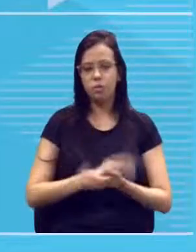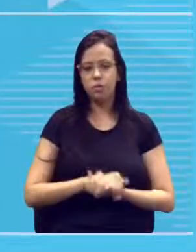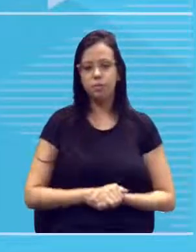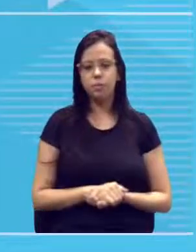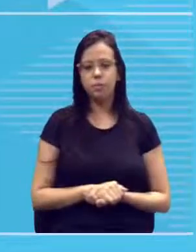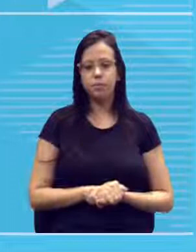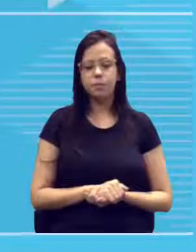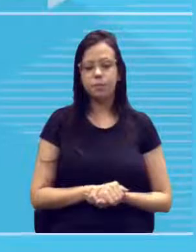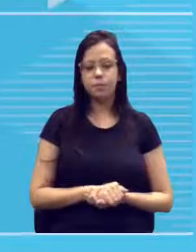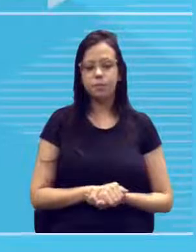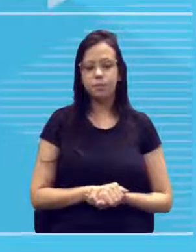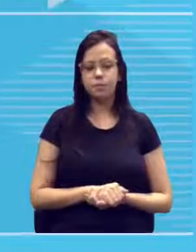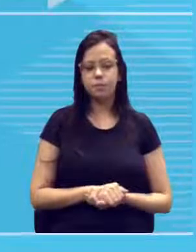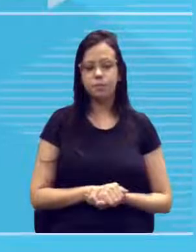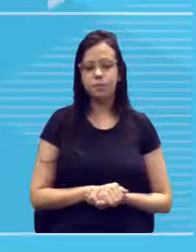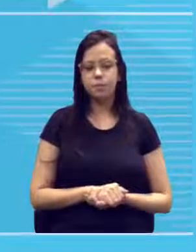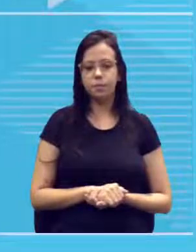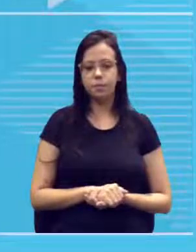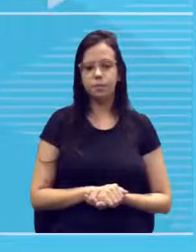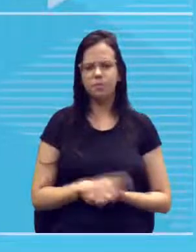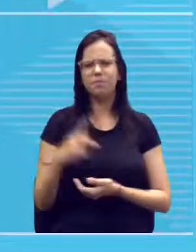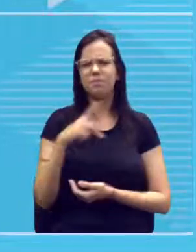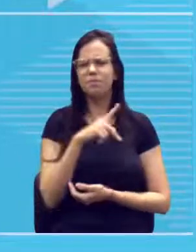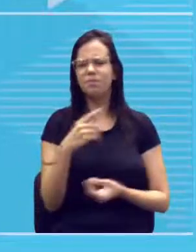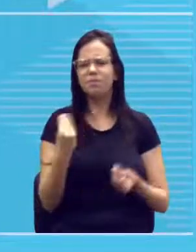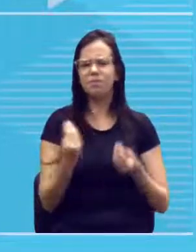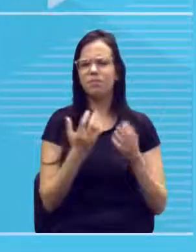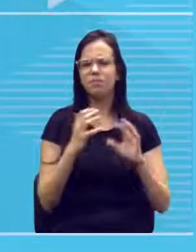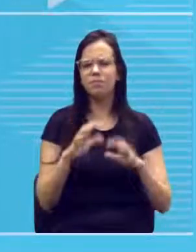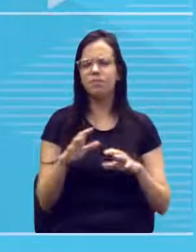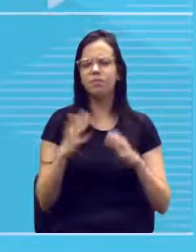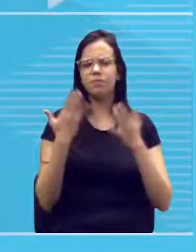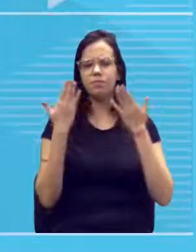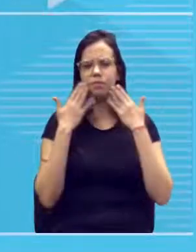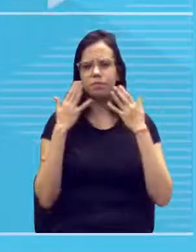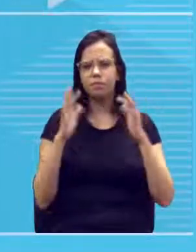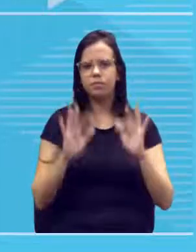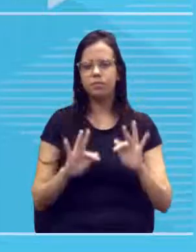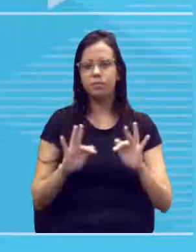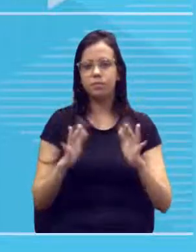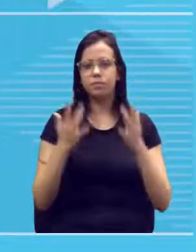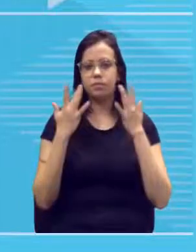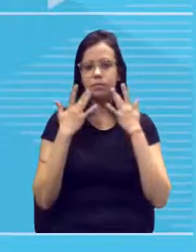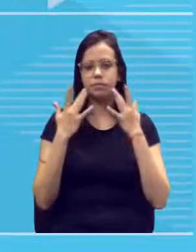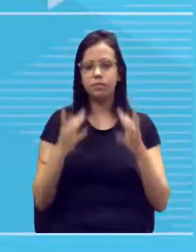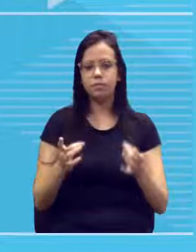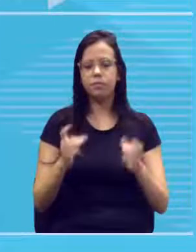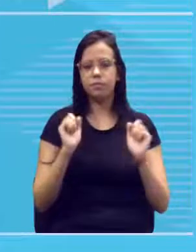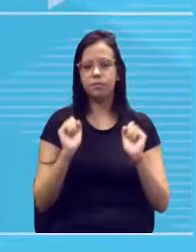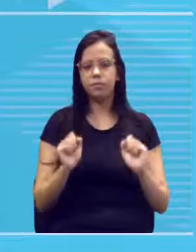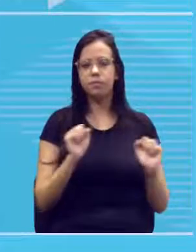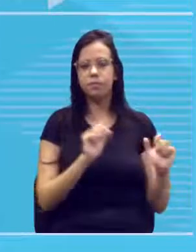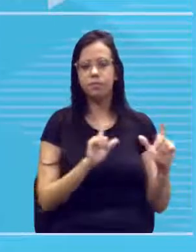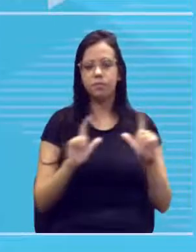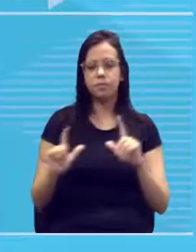professor, que história é essa de fenotipicamente? Atenção, tá? Pode até me colocar na tela.